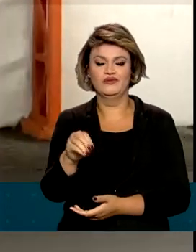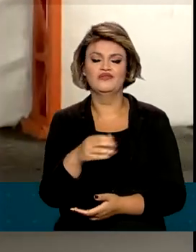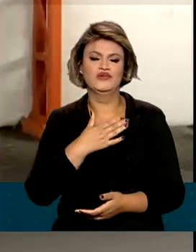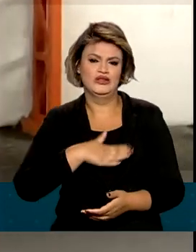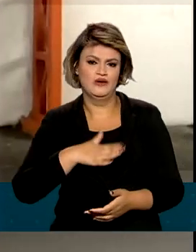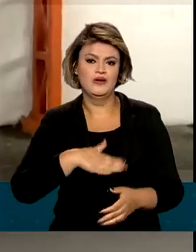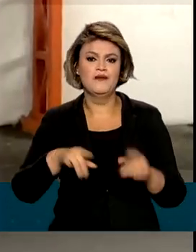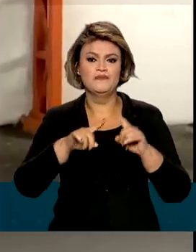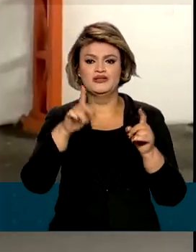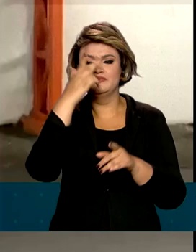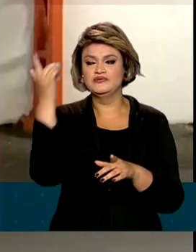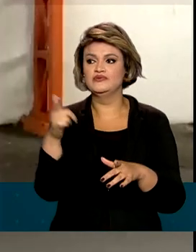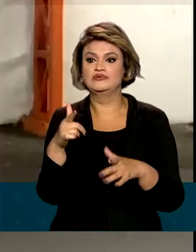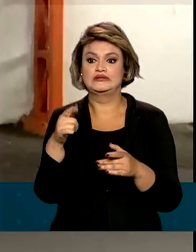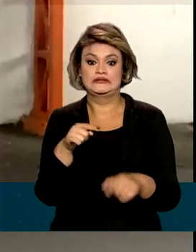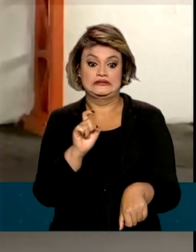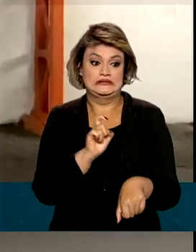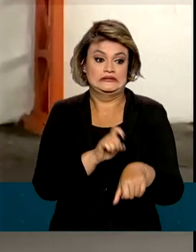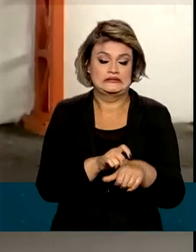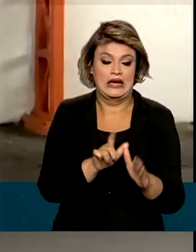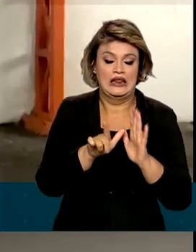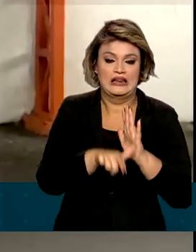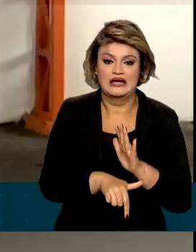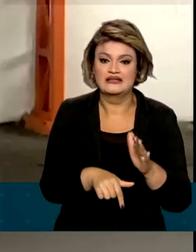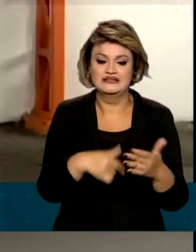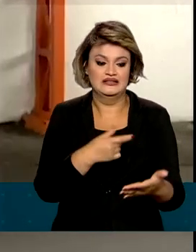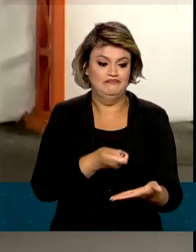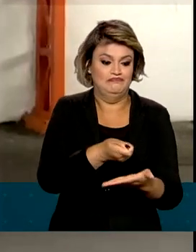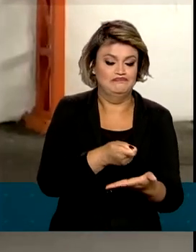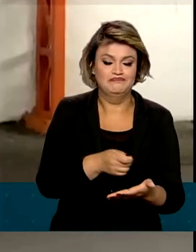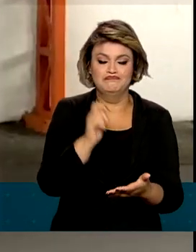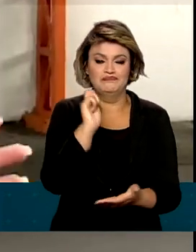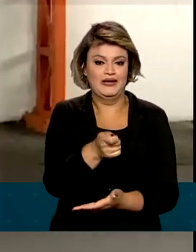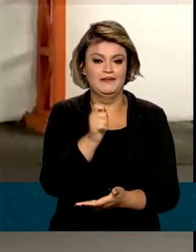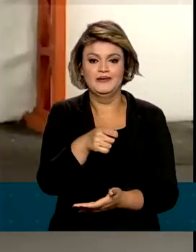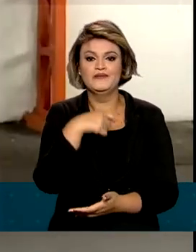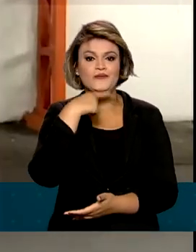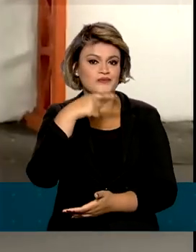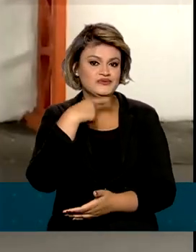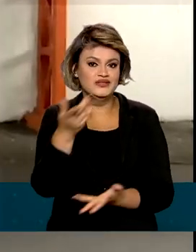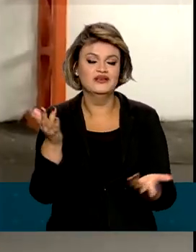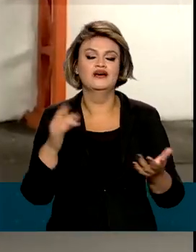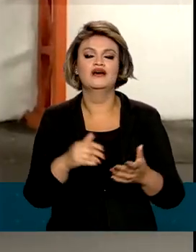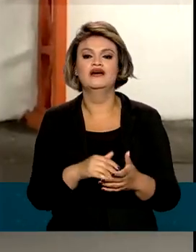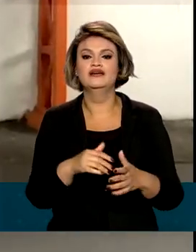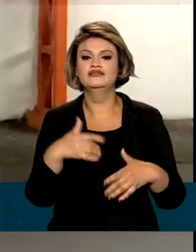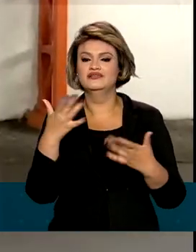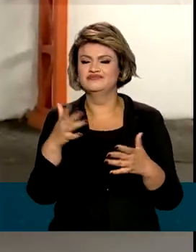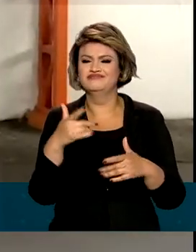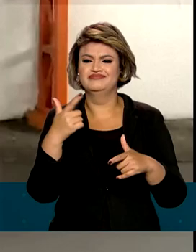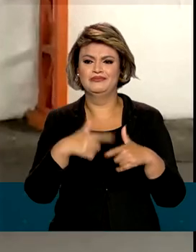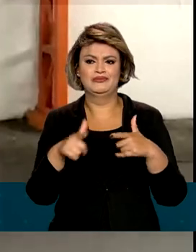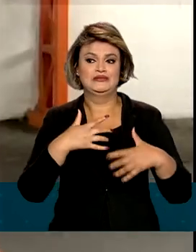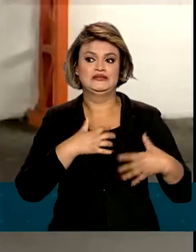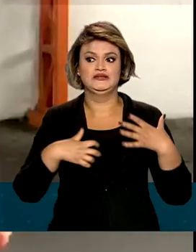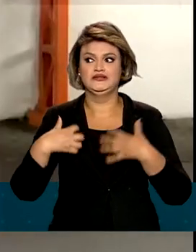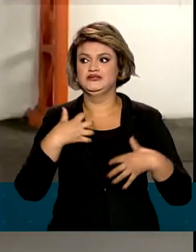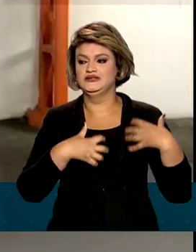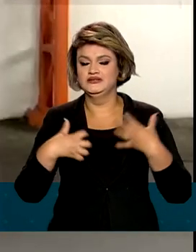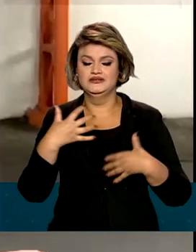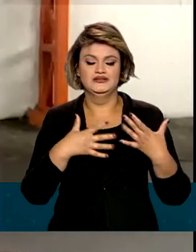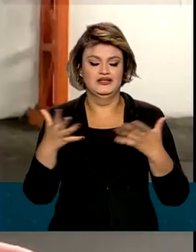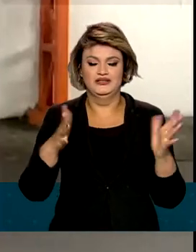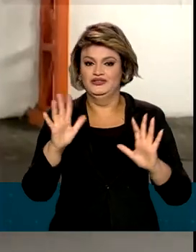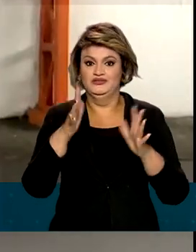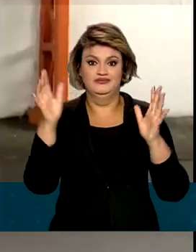vi gente que teve que pagar no último minuto do prazo e às vezes o boleto não conseguia ser processado no tempo certo. Então, gera um sentimento de angústia, que é a